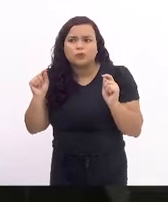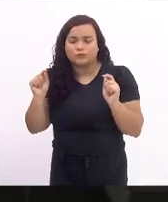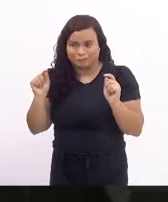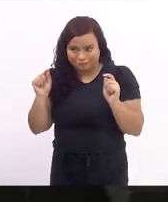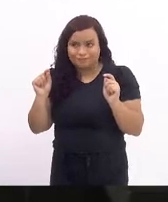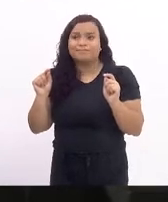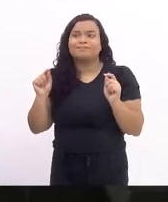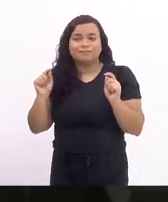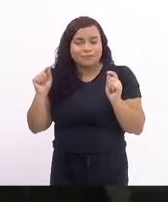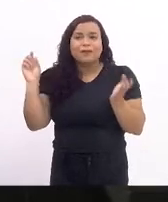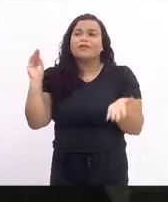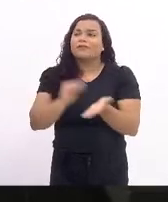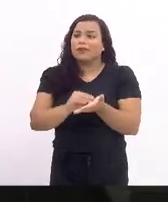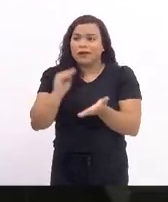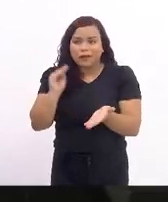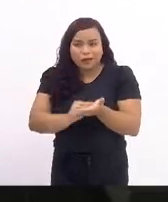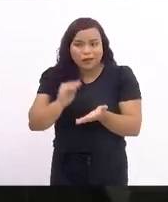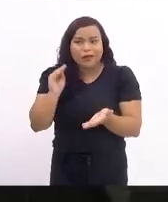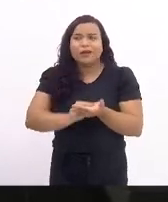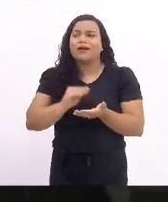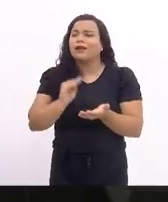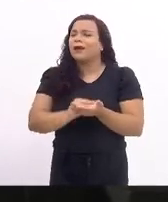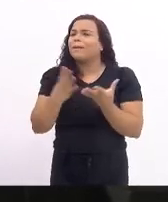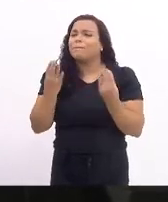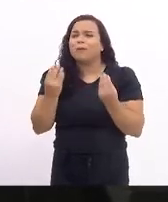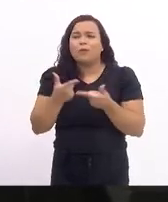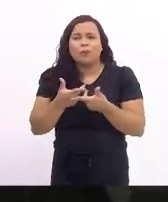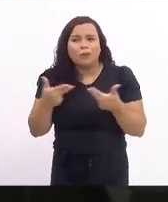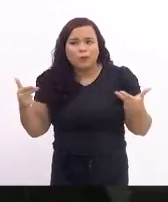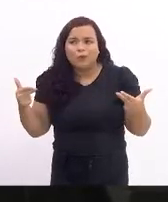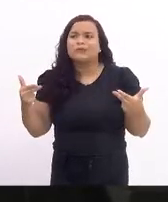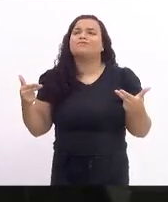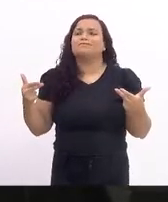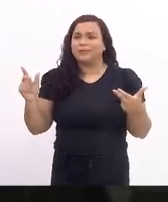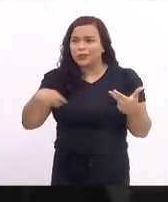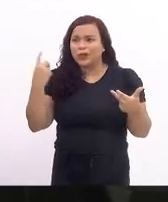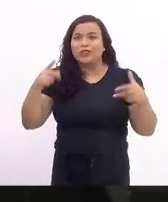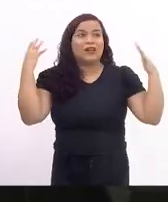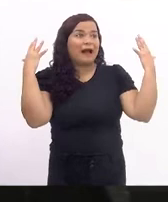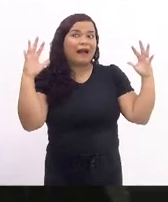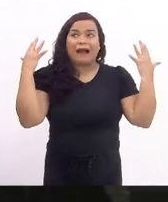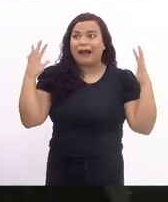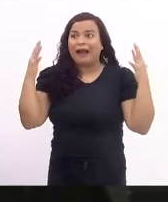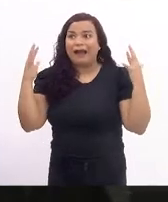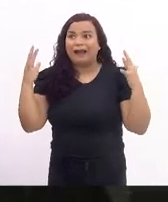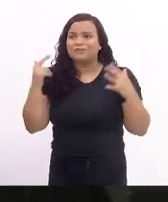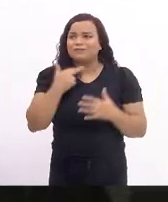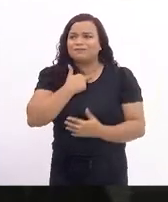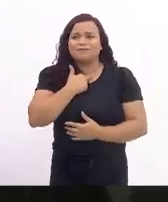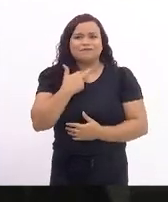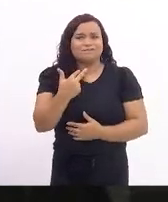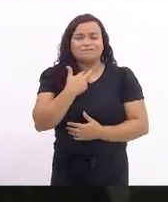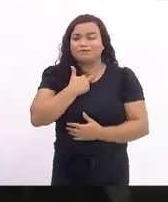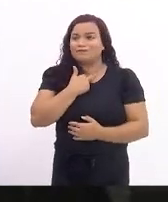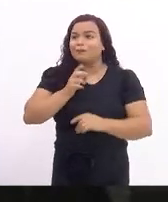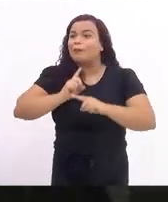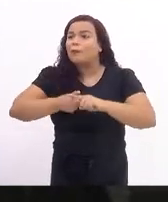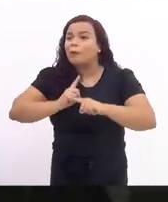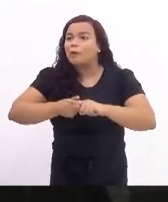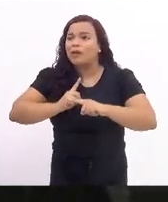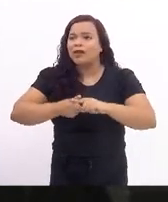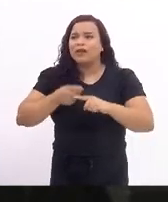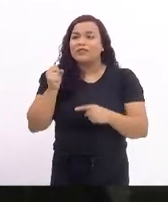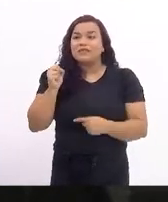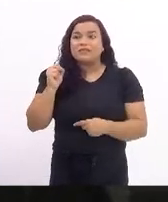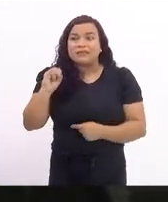temos muito pouco a comemorar. porque, se a gente imaginar que um